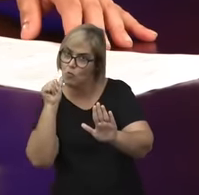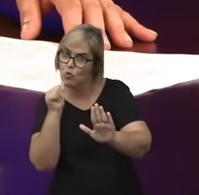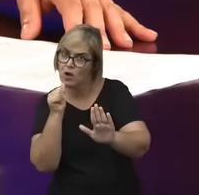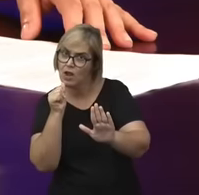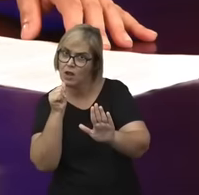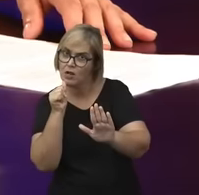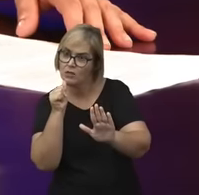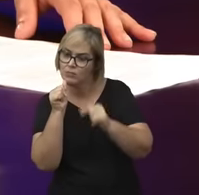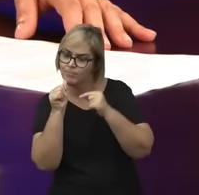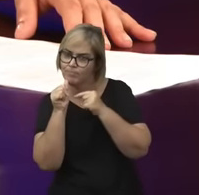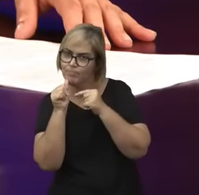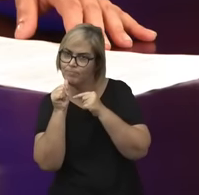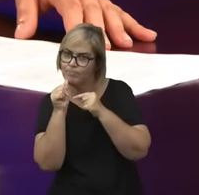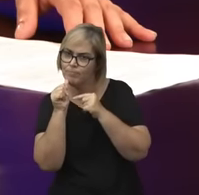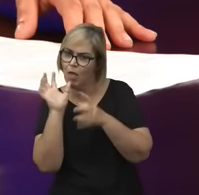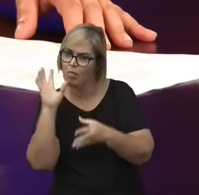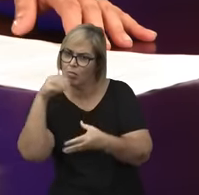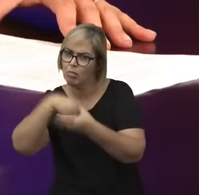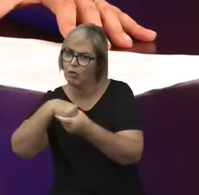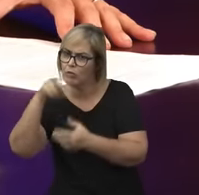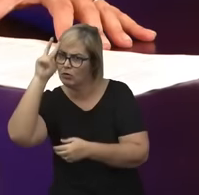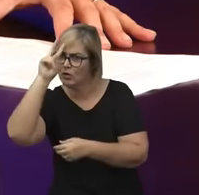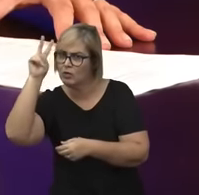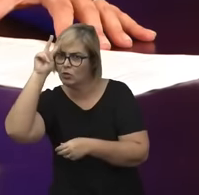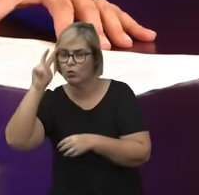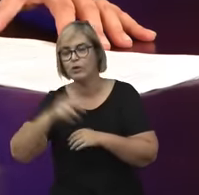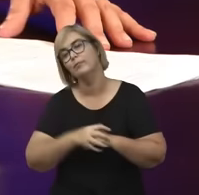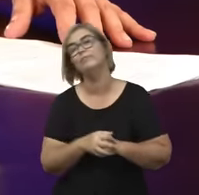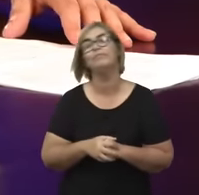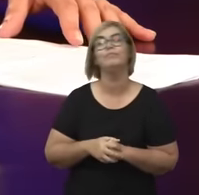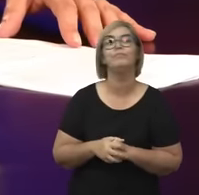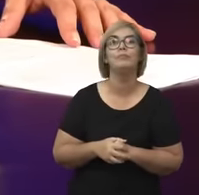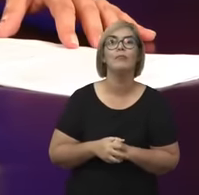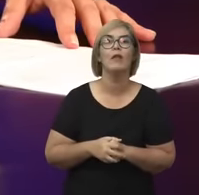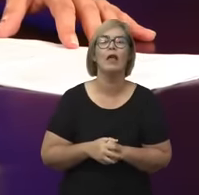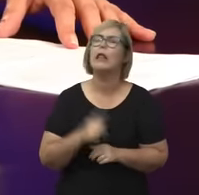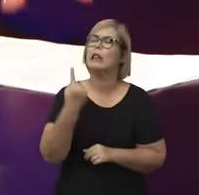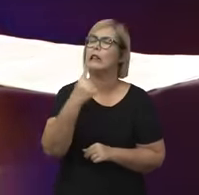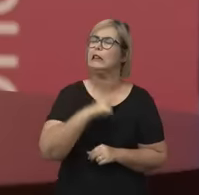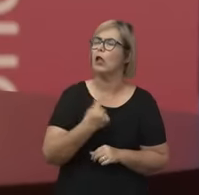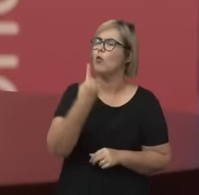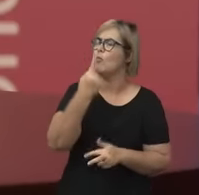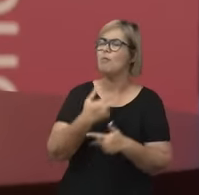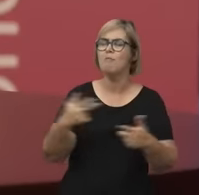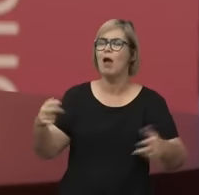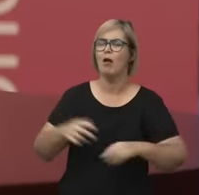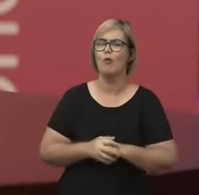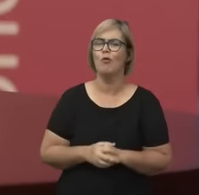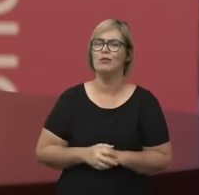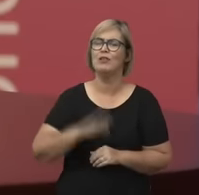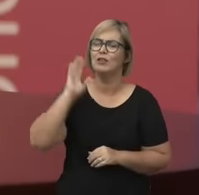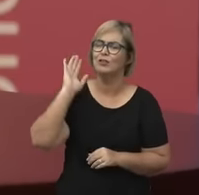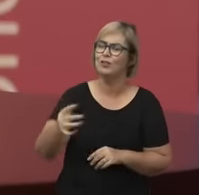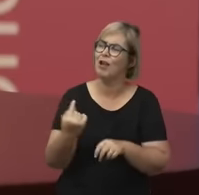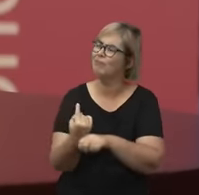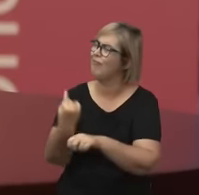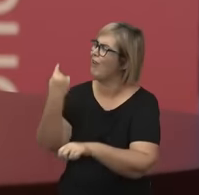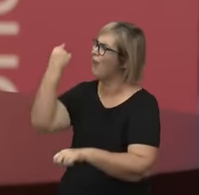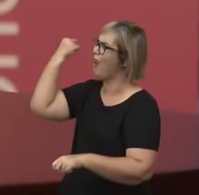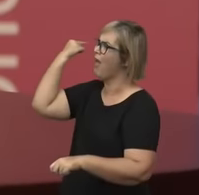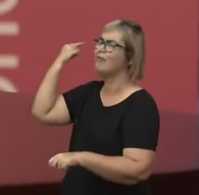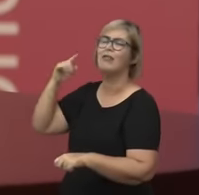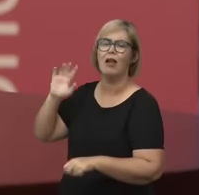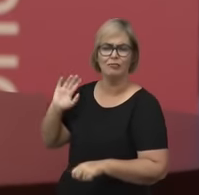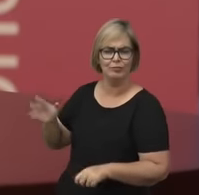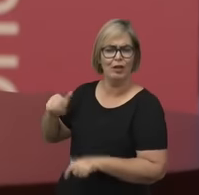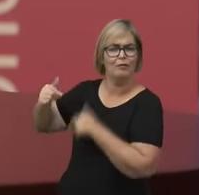E é a seguinte. Tem uma questão clássica que é trabalhada desde a antiguidade filosófica, que é o seguinte.